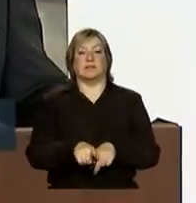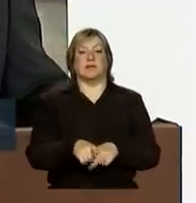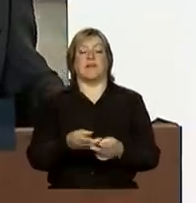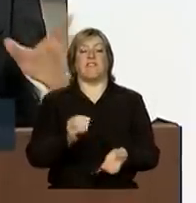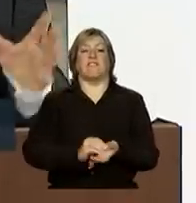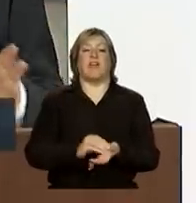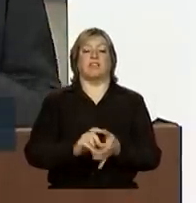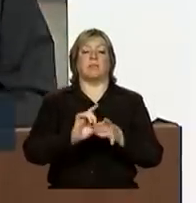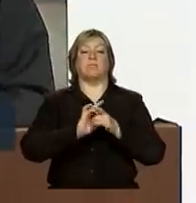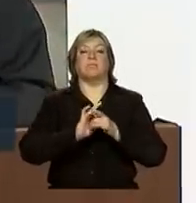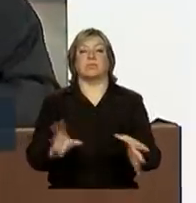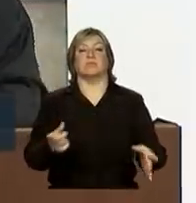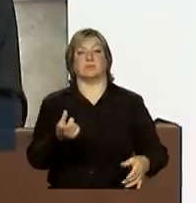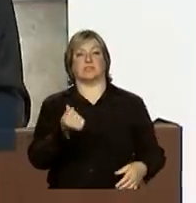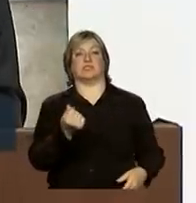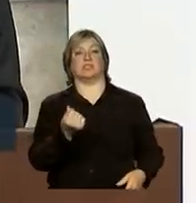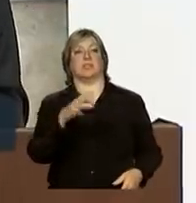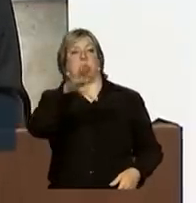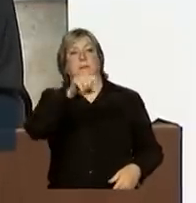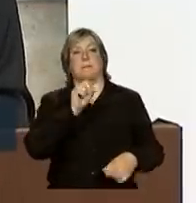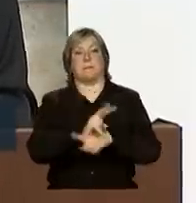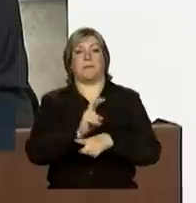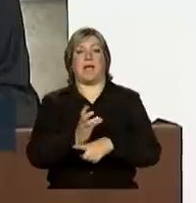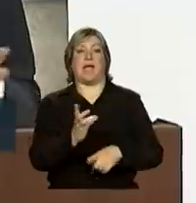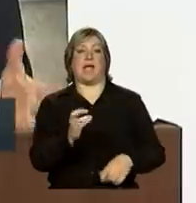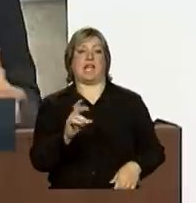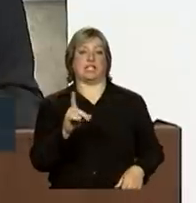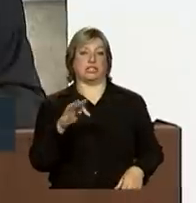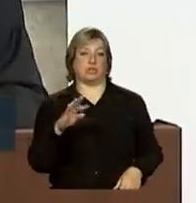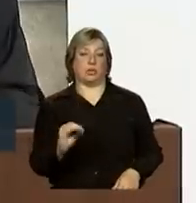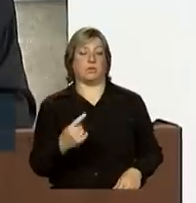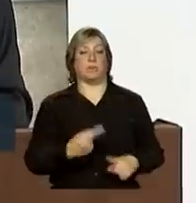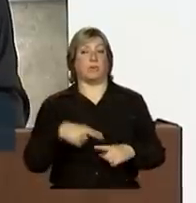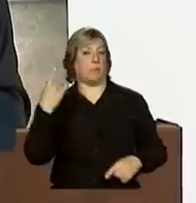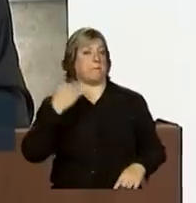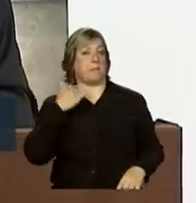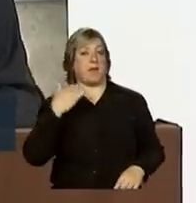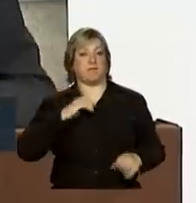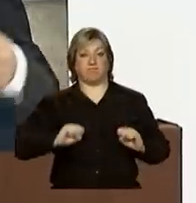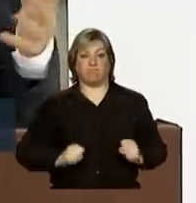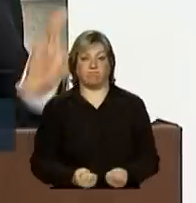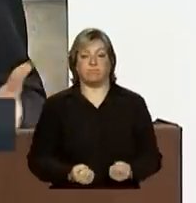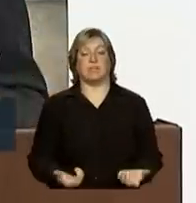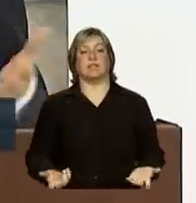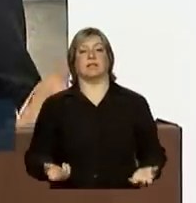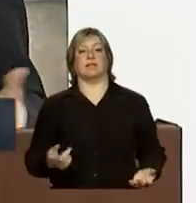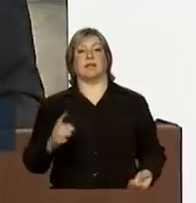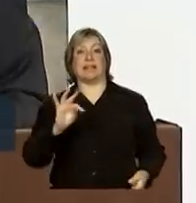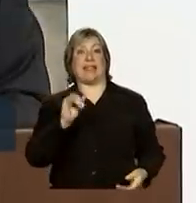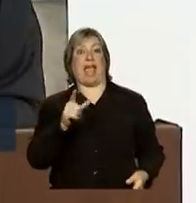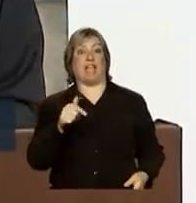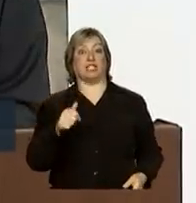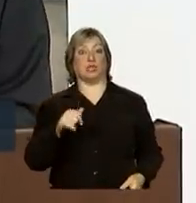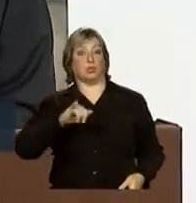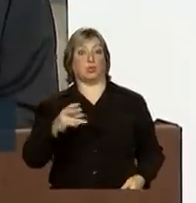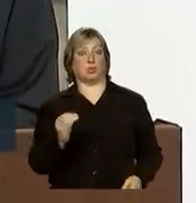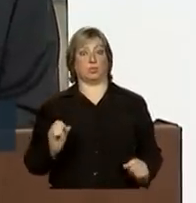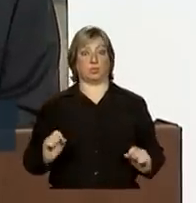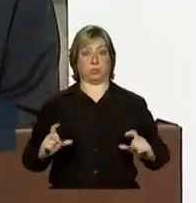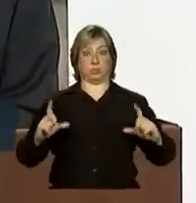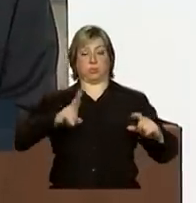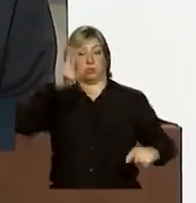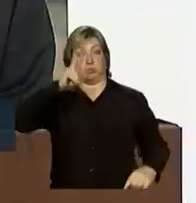liberação de crédito pelas instituições financeiras, com taxas de juros elevadas,